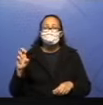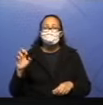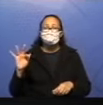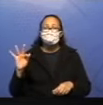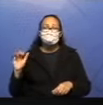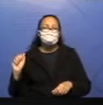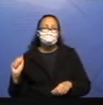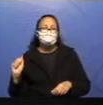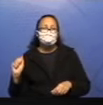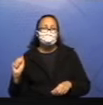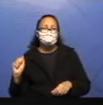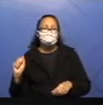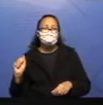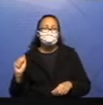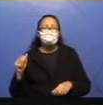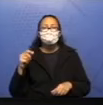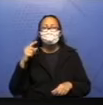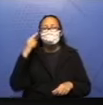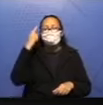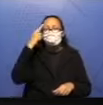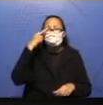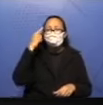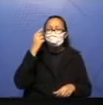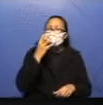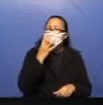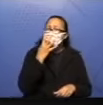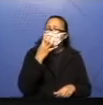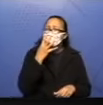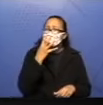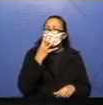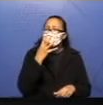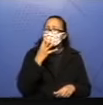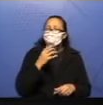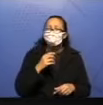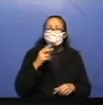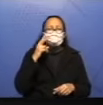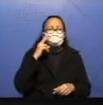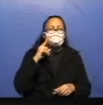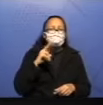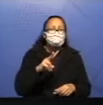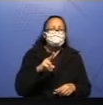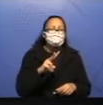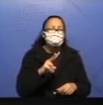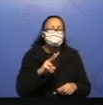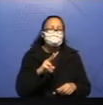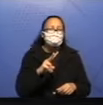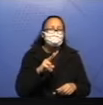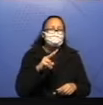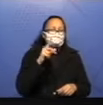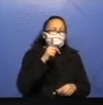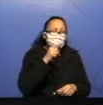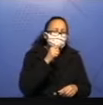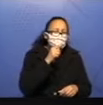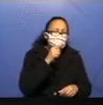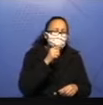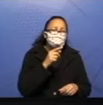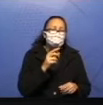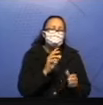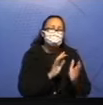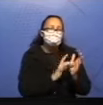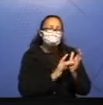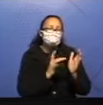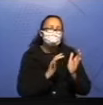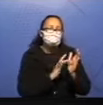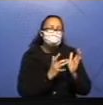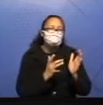a carinha do cachorro. Até o olhinho está esbugalhado, gente. Olha ele olhando para o reflexo. Para fazer essa